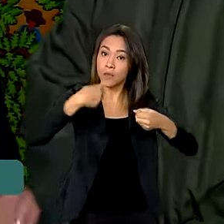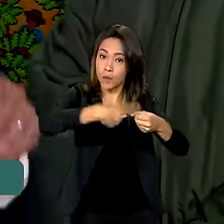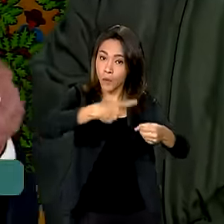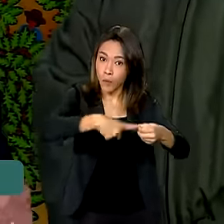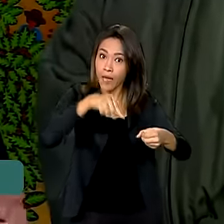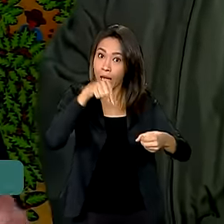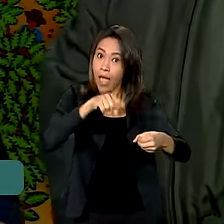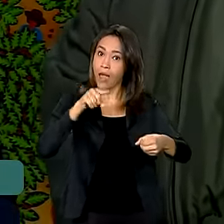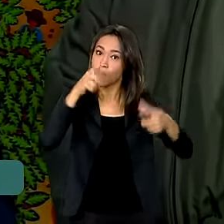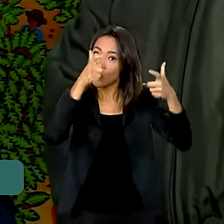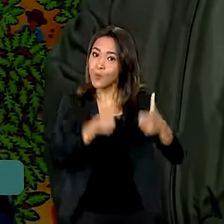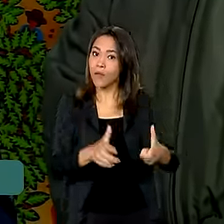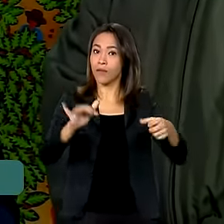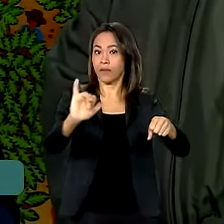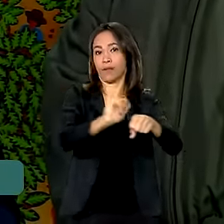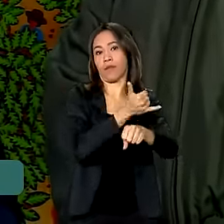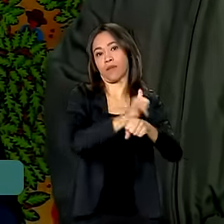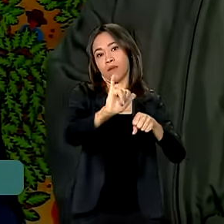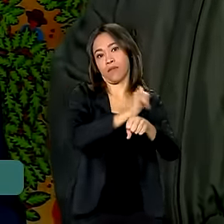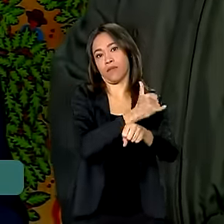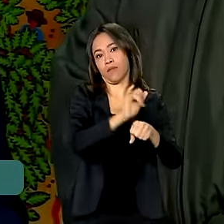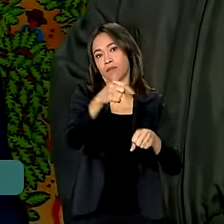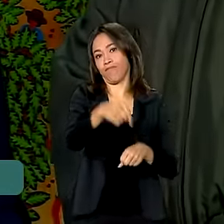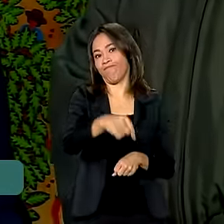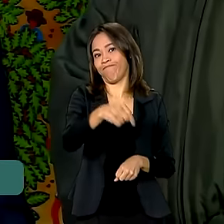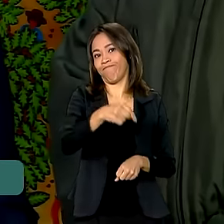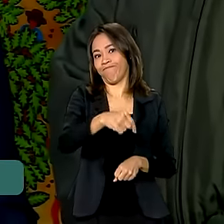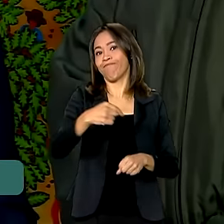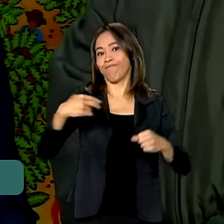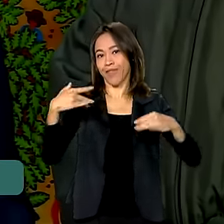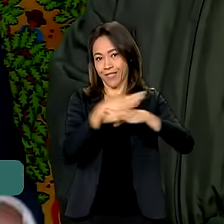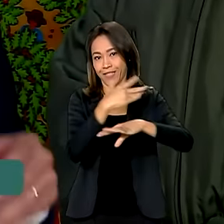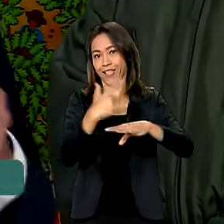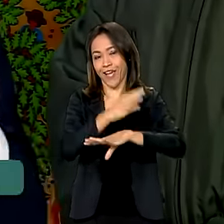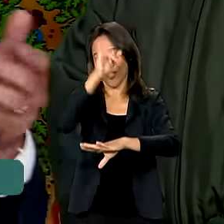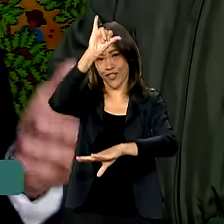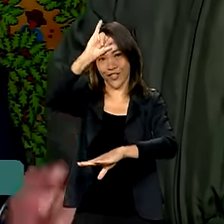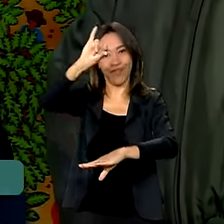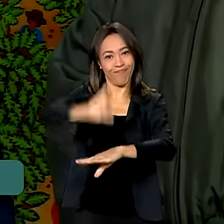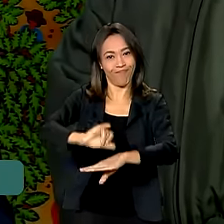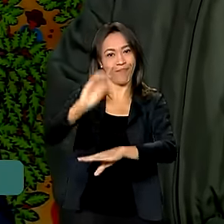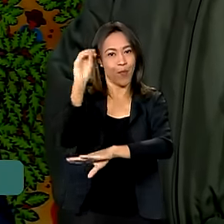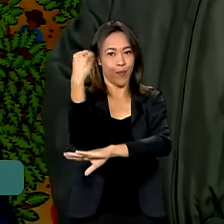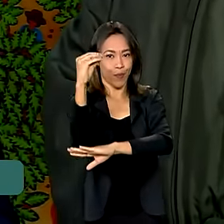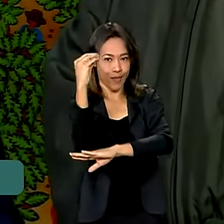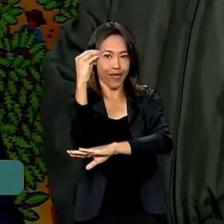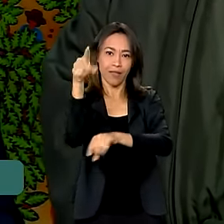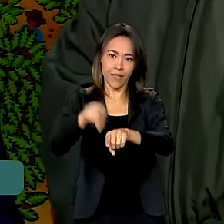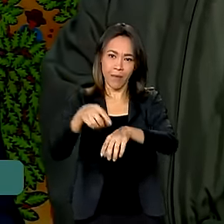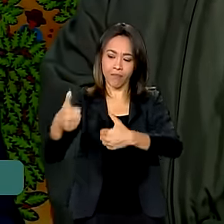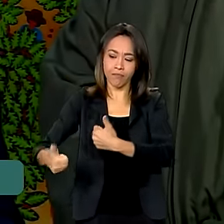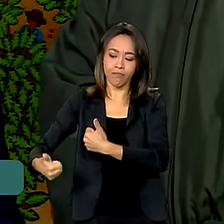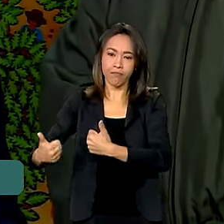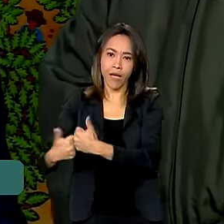estratégico para a aviação da cidade de Porto Alegre e, naturalmente, da região